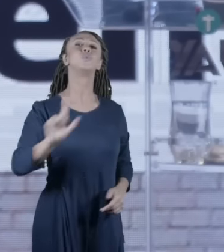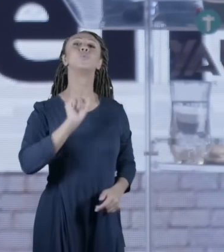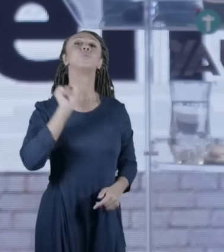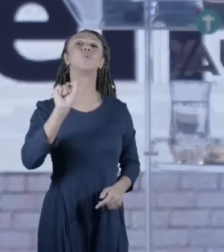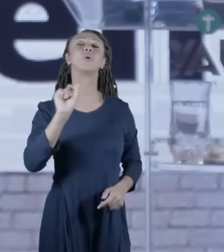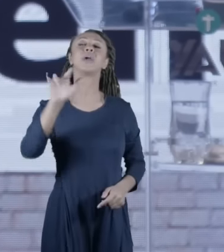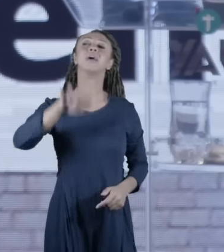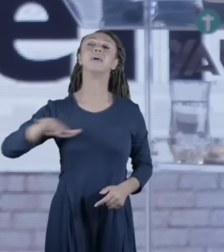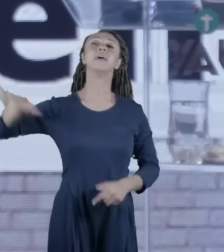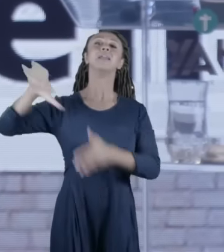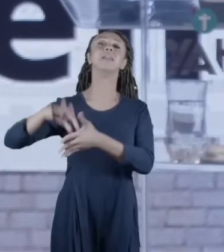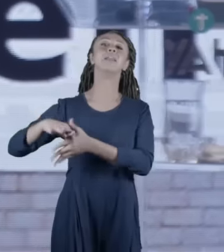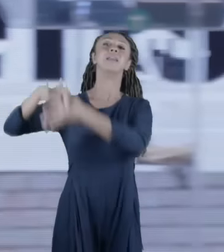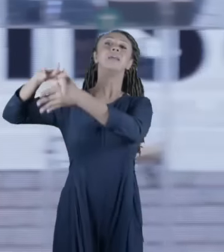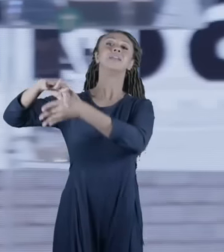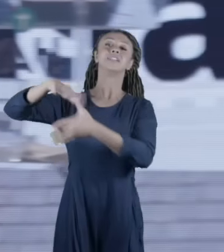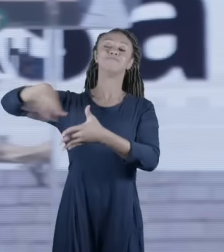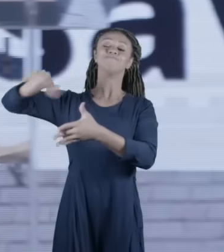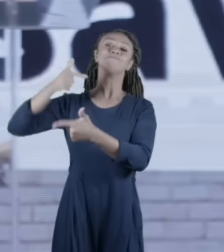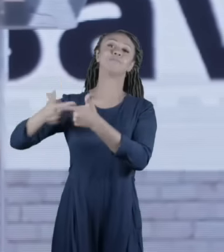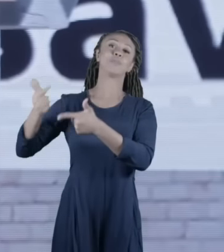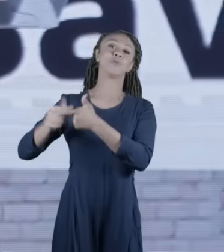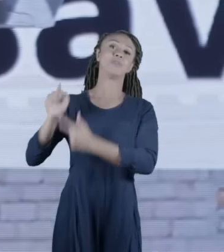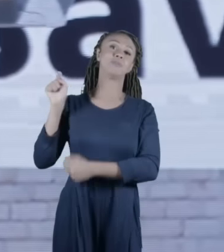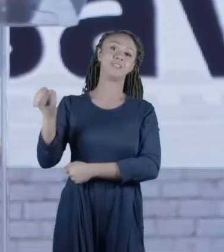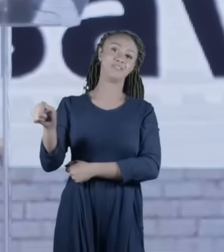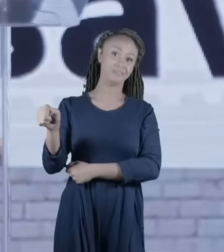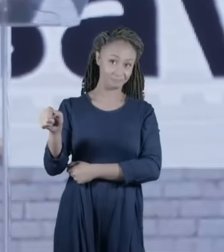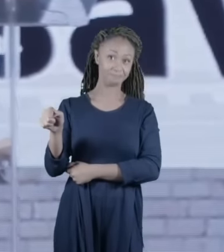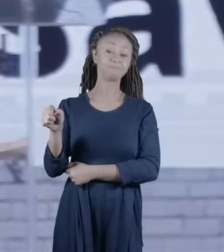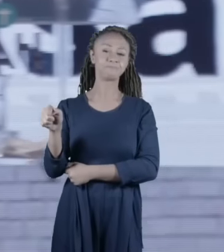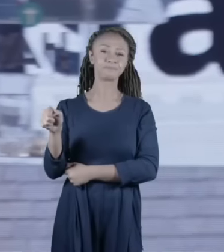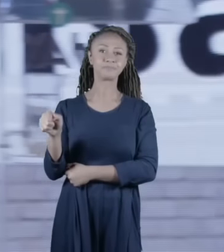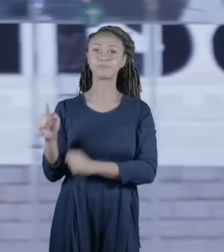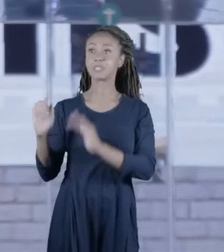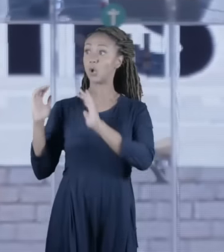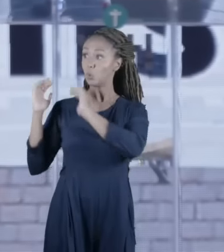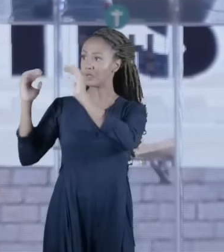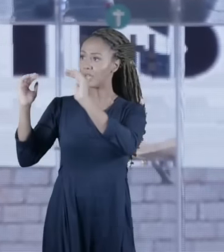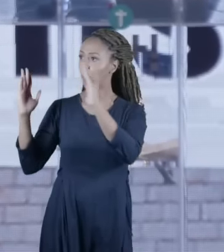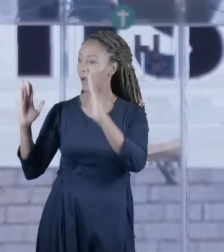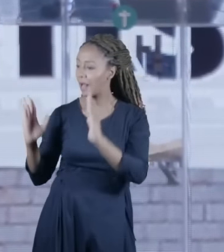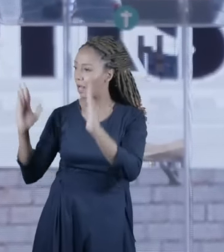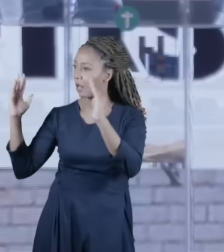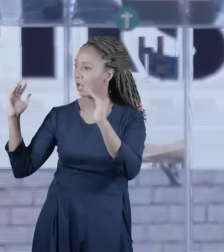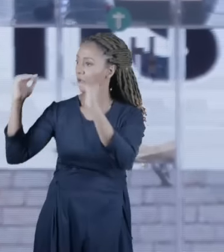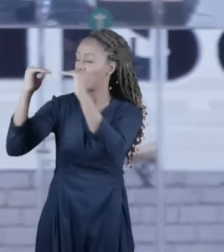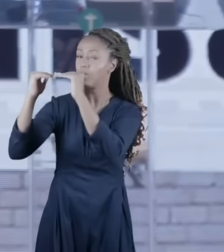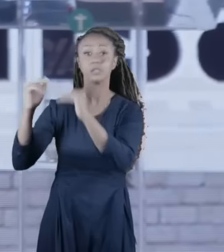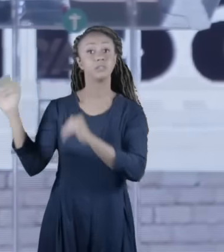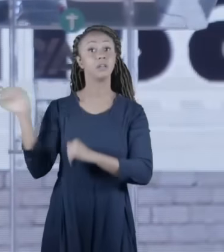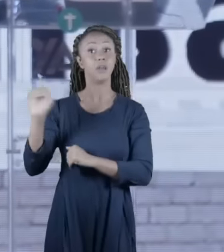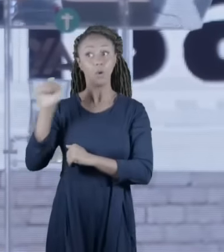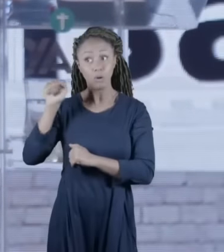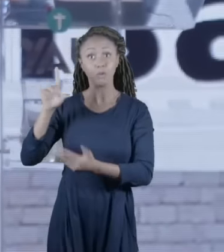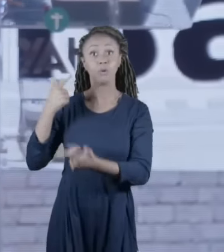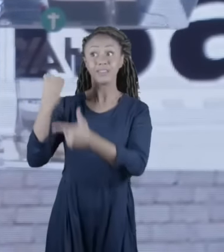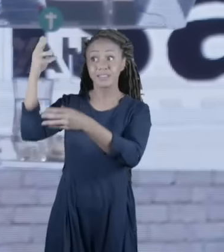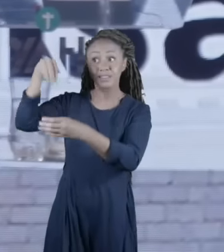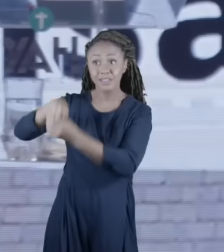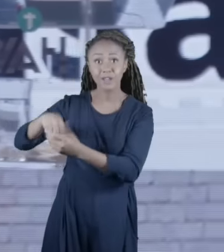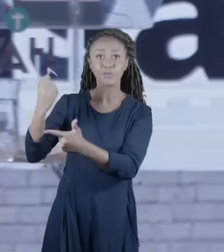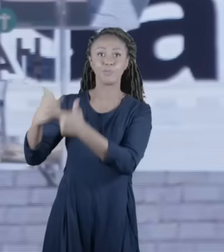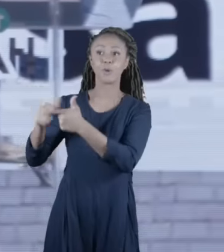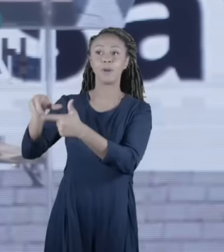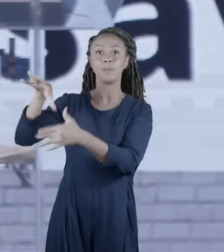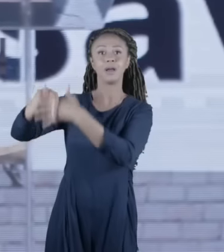liderança o problema era a liderança do templo não é o templo em si e sim aqueles que governavam e ele chamava